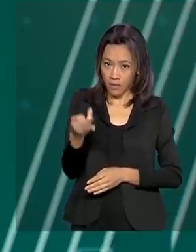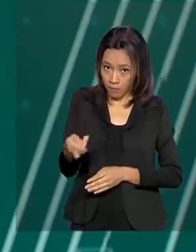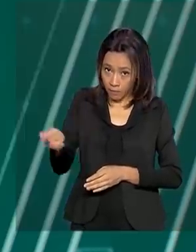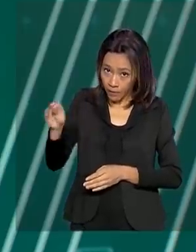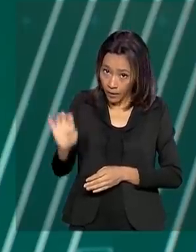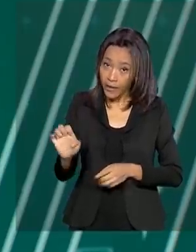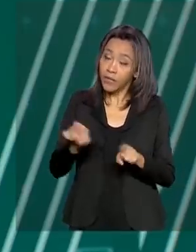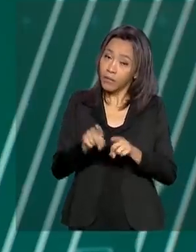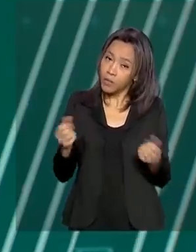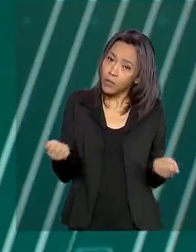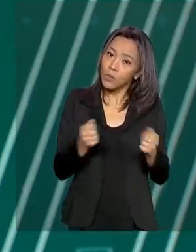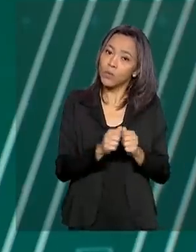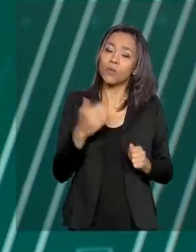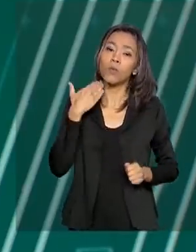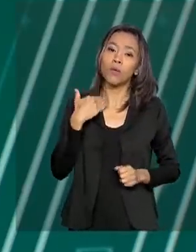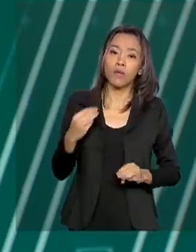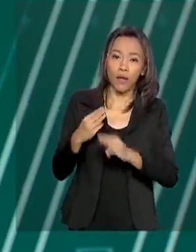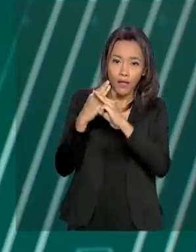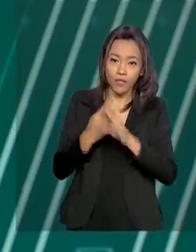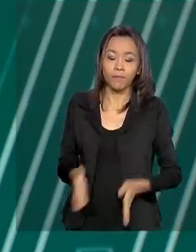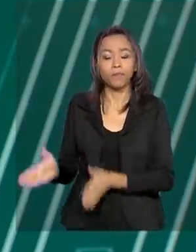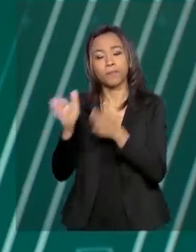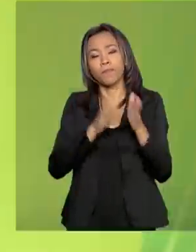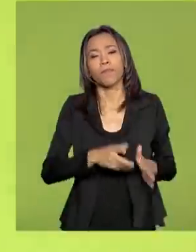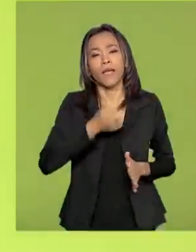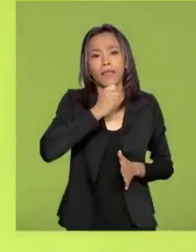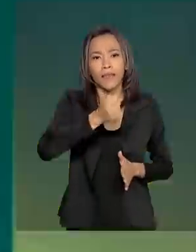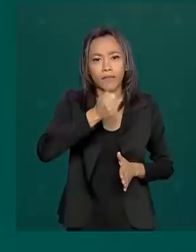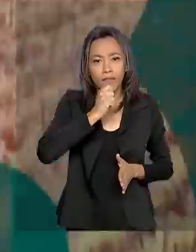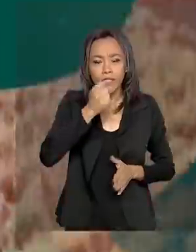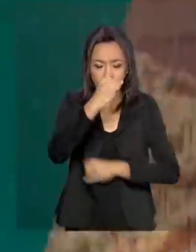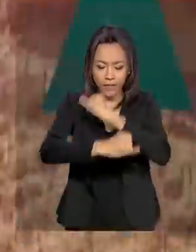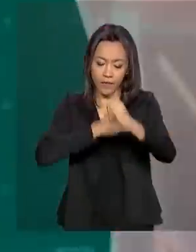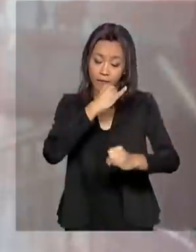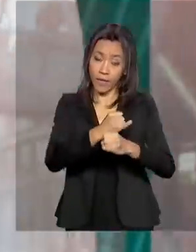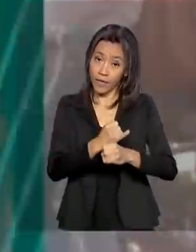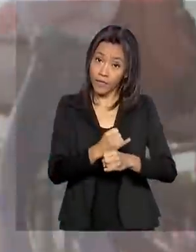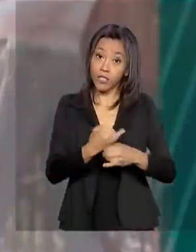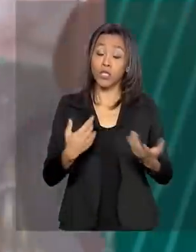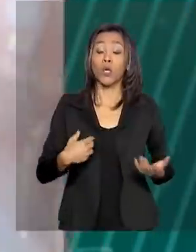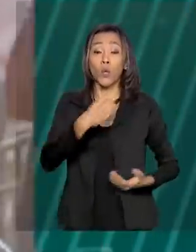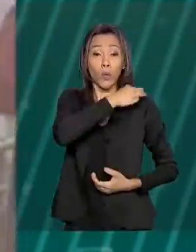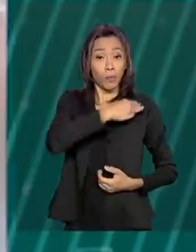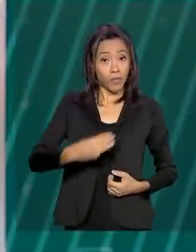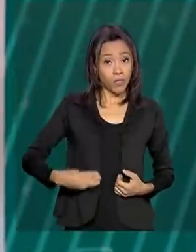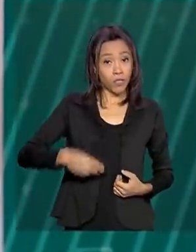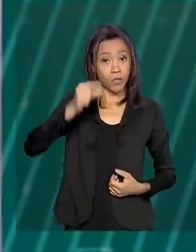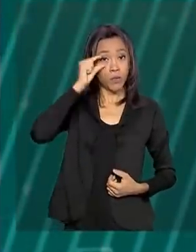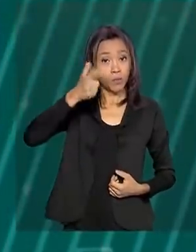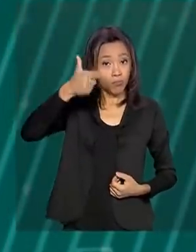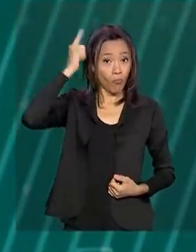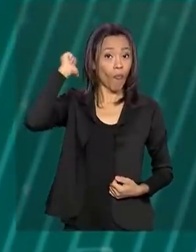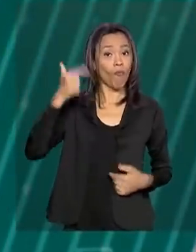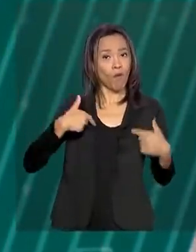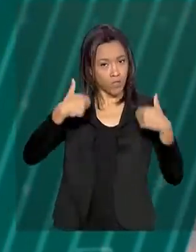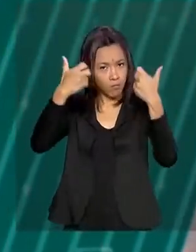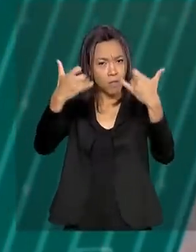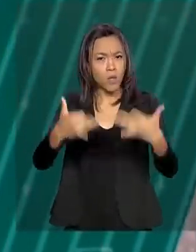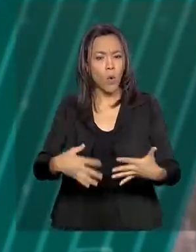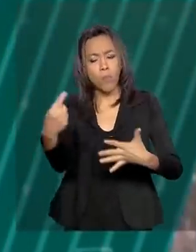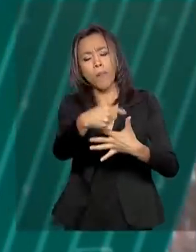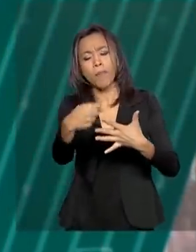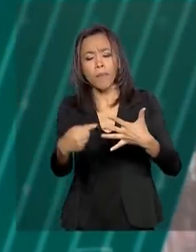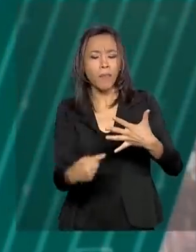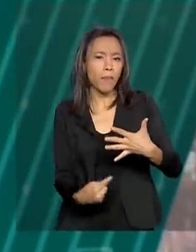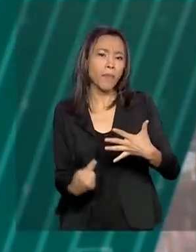Em entrevista pela internet, o ministro Paulo Guedes falou das ações adotadas pelo governo para enfrentar os